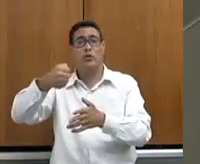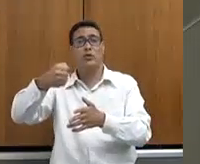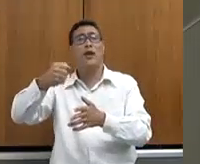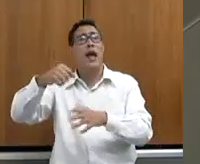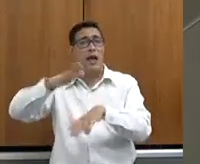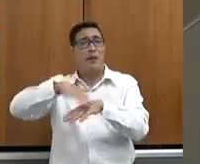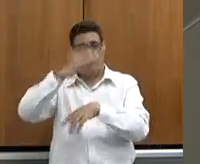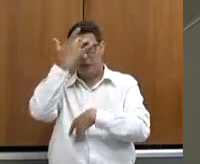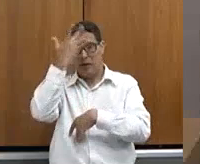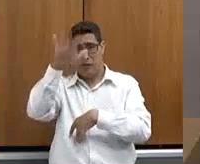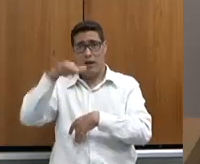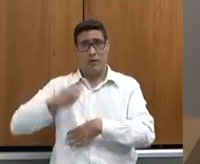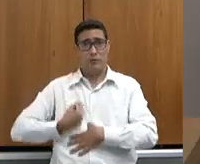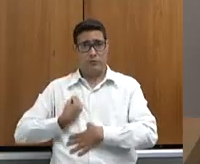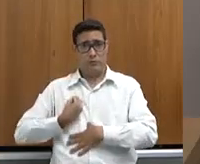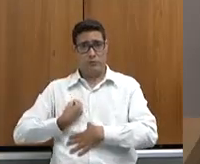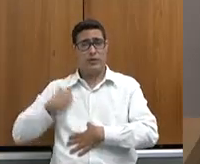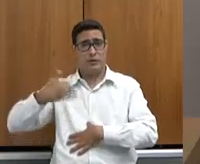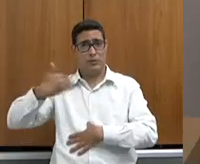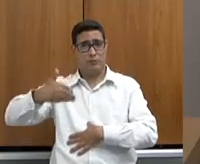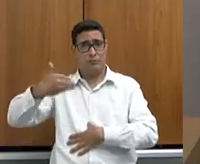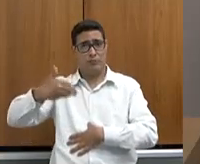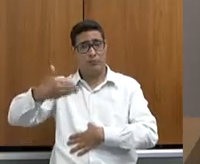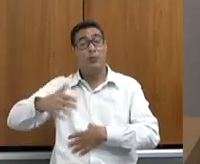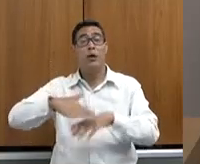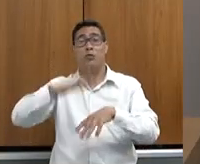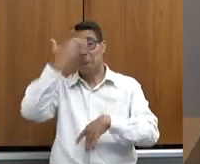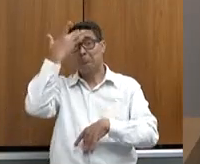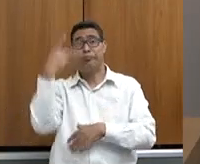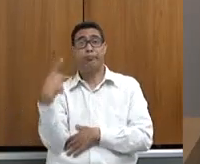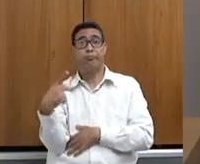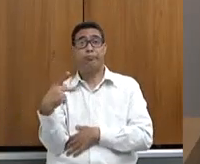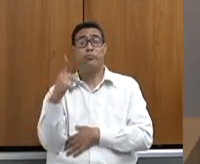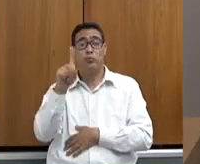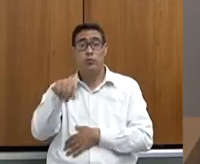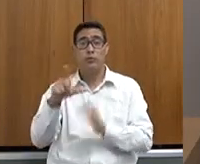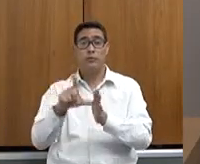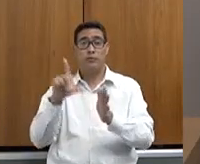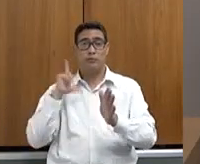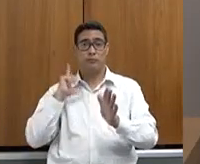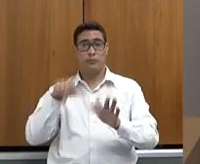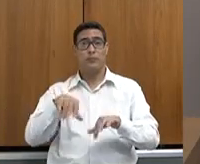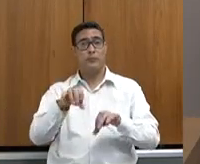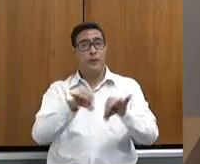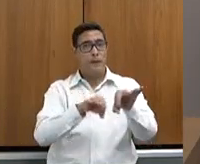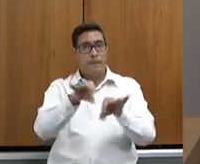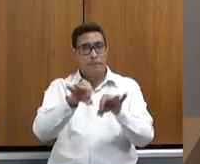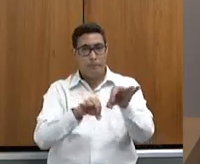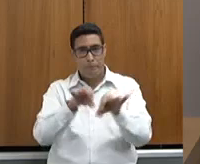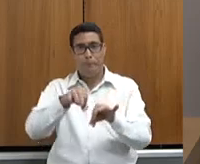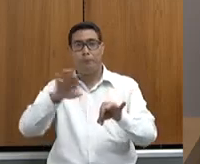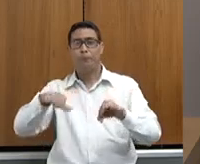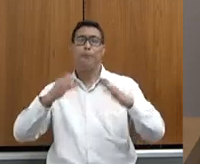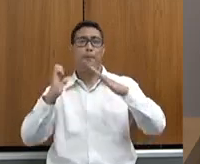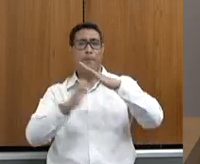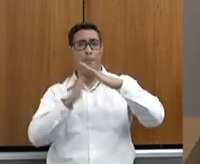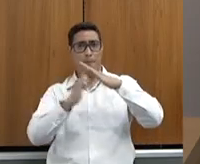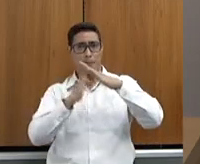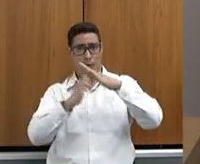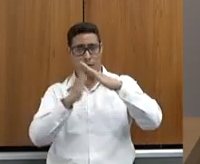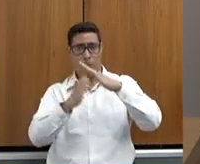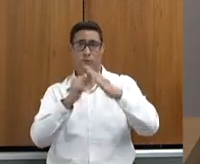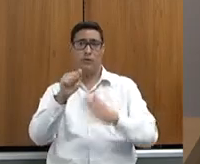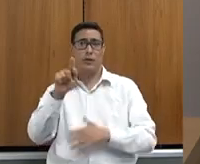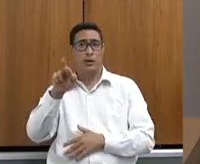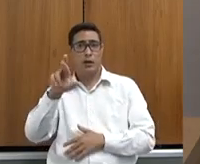essa convivência do dia a dia. Mas o que facilita isso? É o preparo dessas indústrias e agroindústrias para